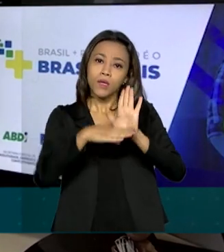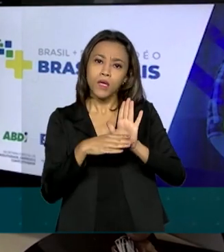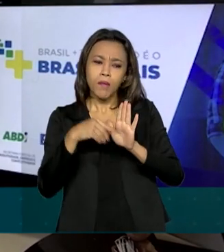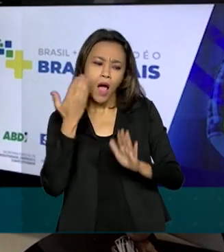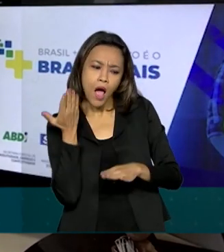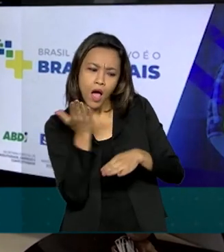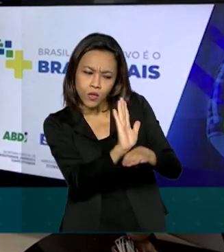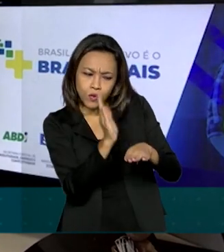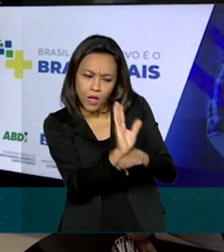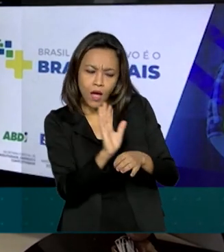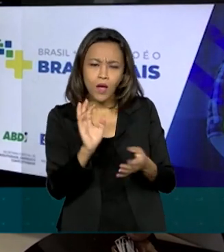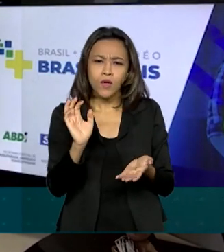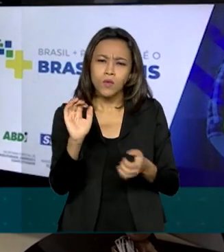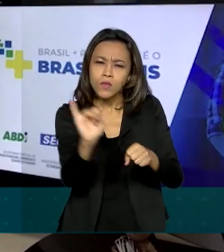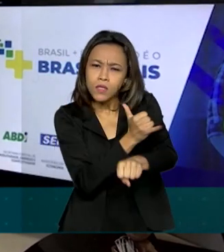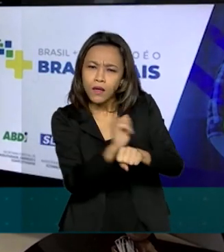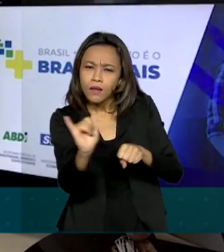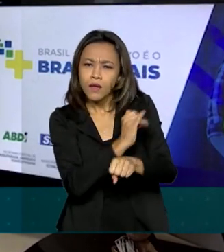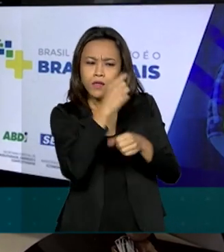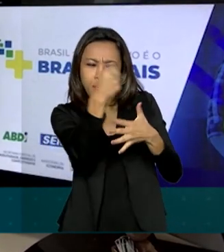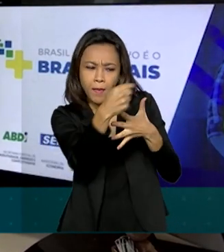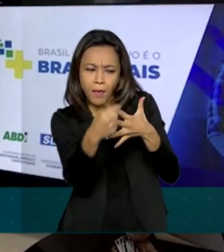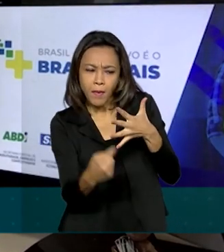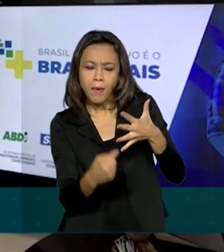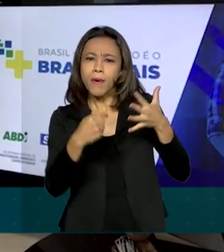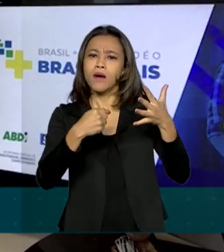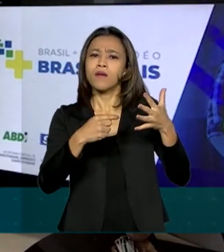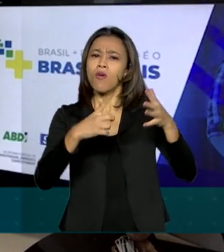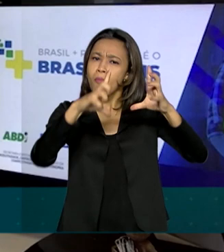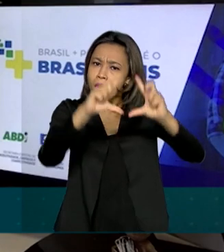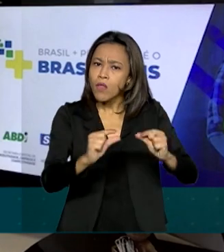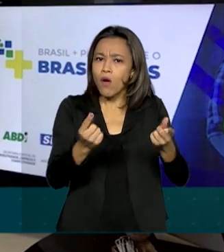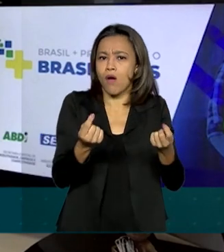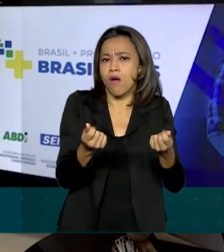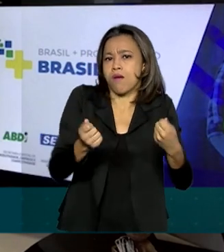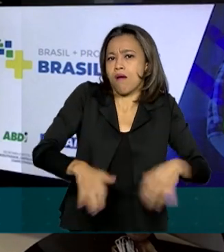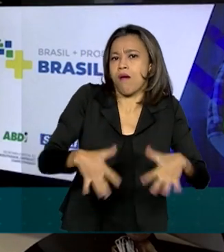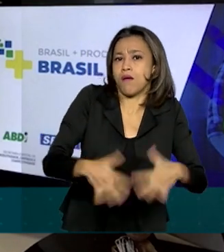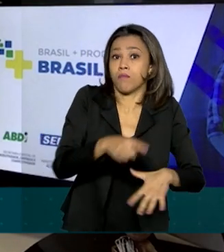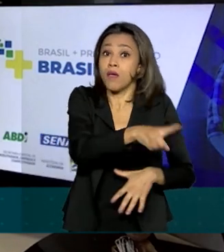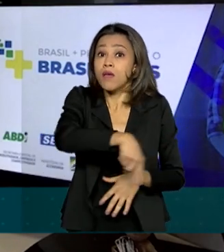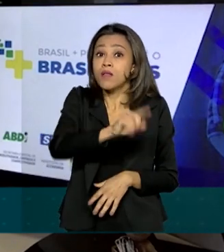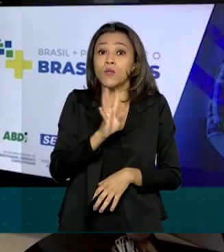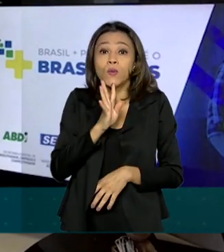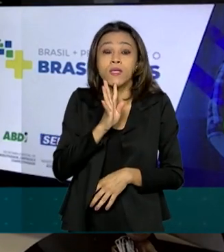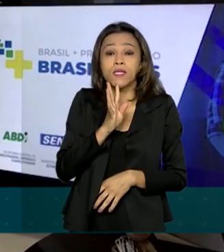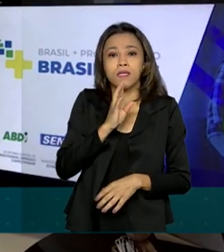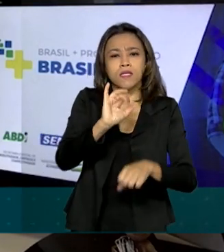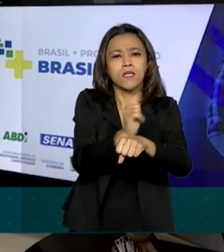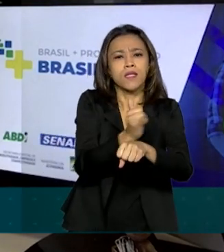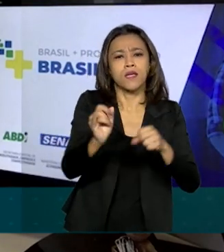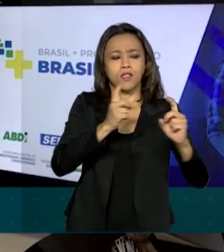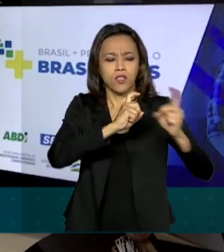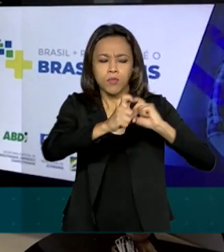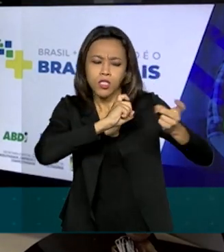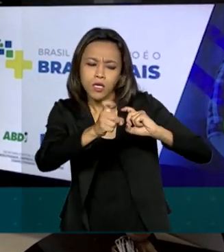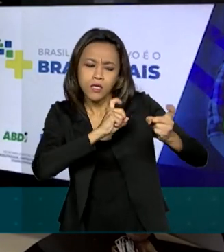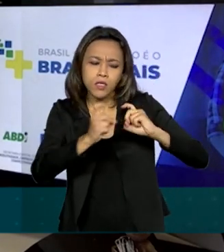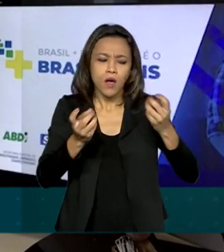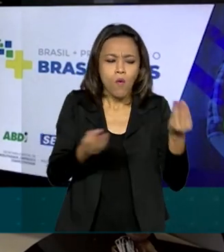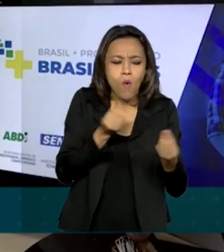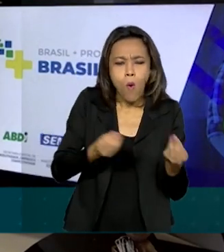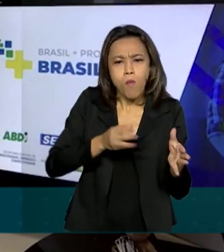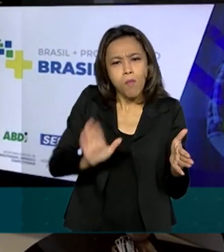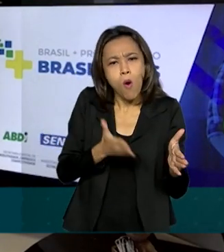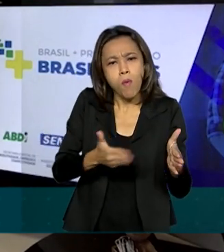metodologia simples e de baixo custo, esse empresário a conhecer as melhores práticas de gestão e melhores práticas produtivas